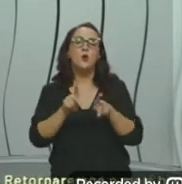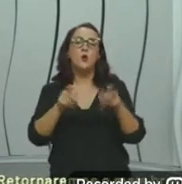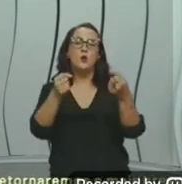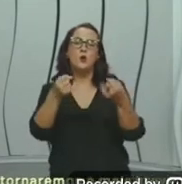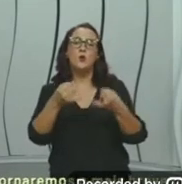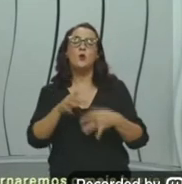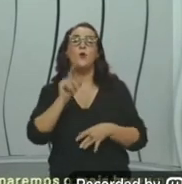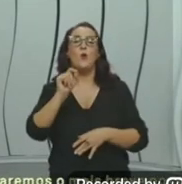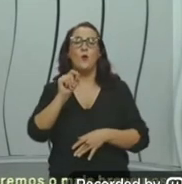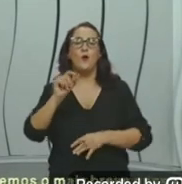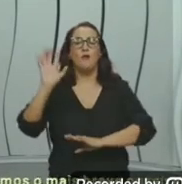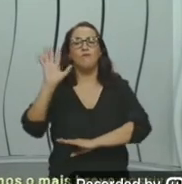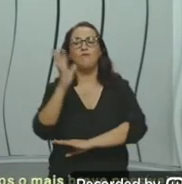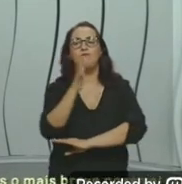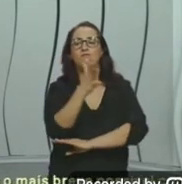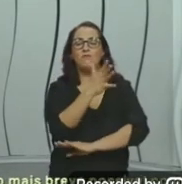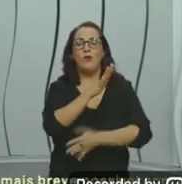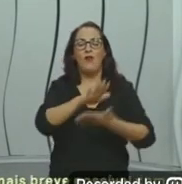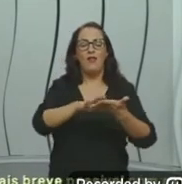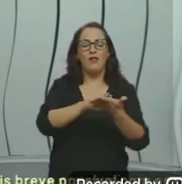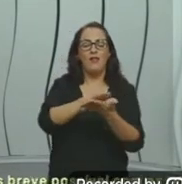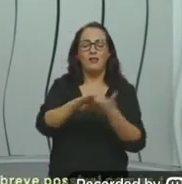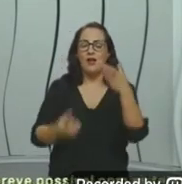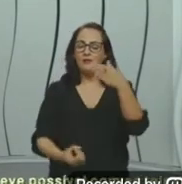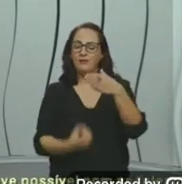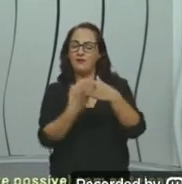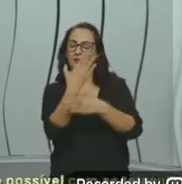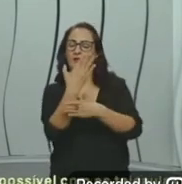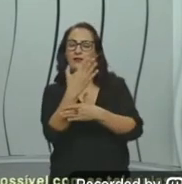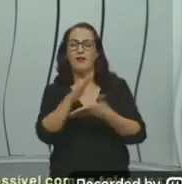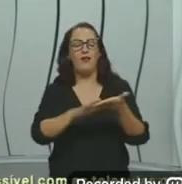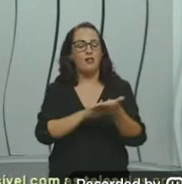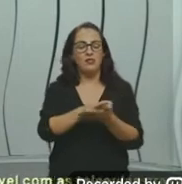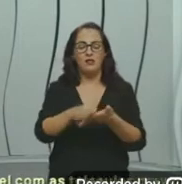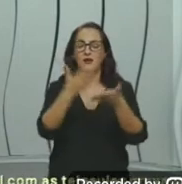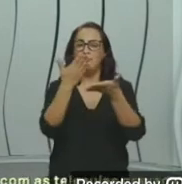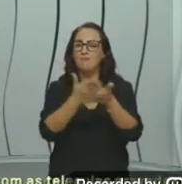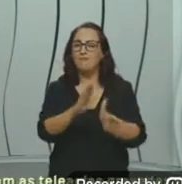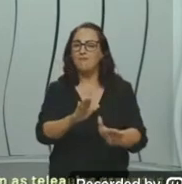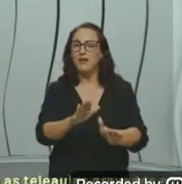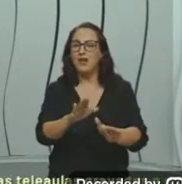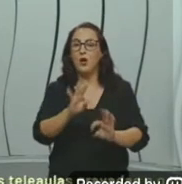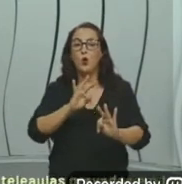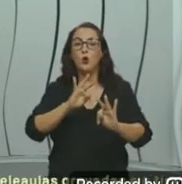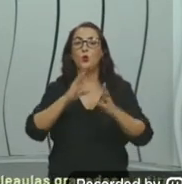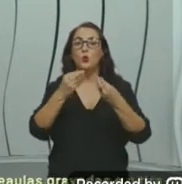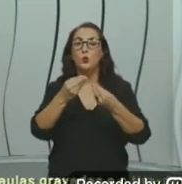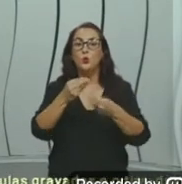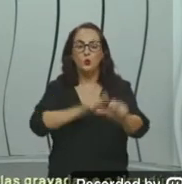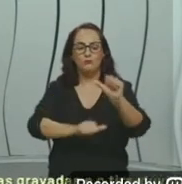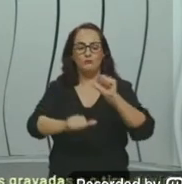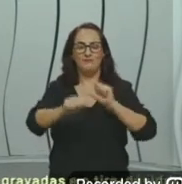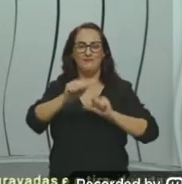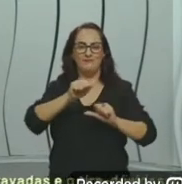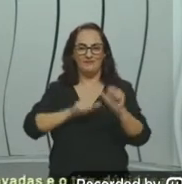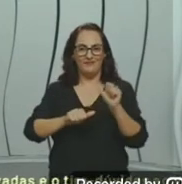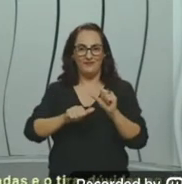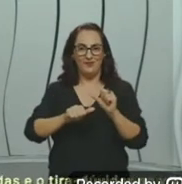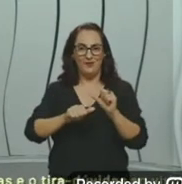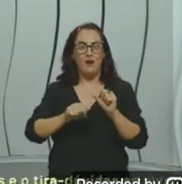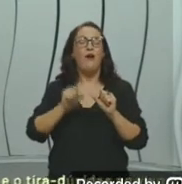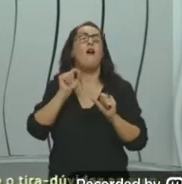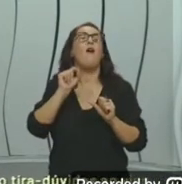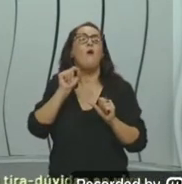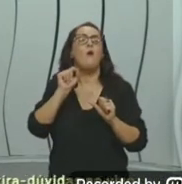É na natureza, nada se cria, nada se perde, tudo se transforma. Na verdade, para introduzir essa ideia de que a